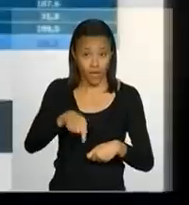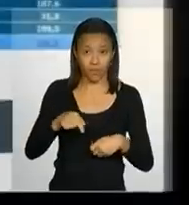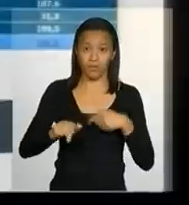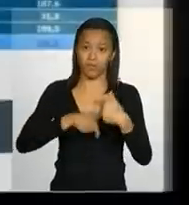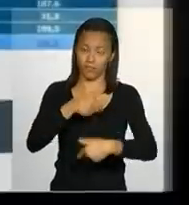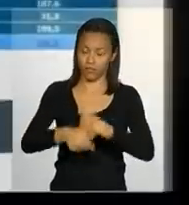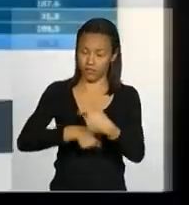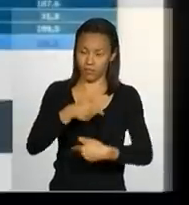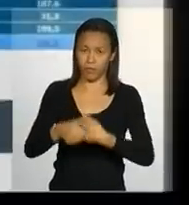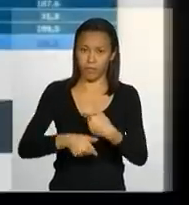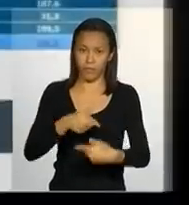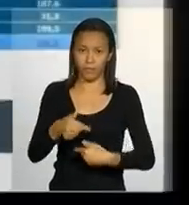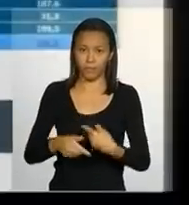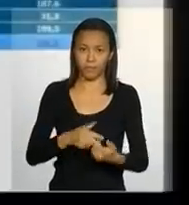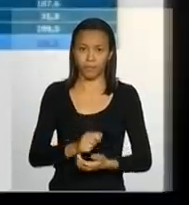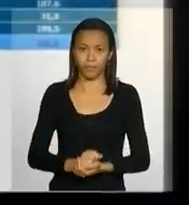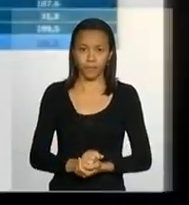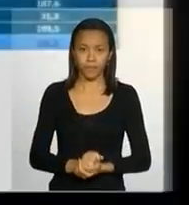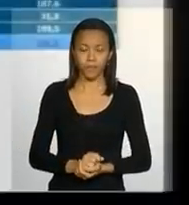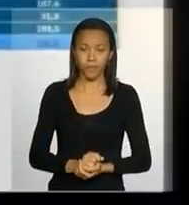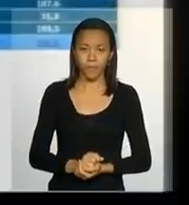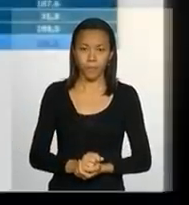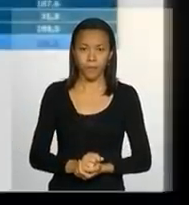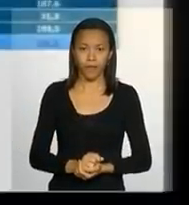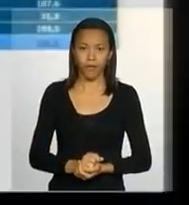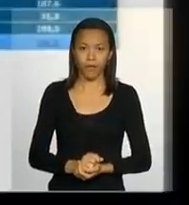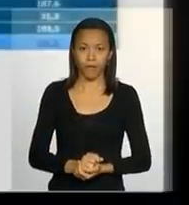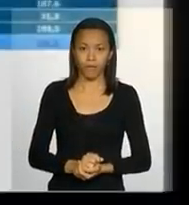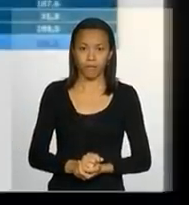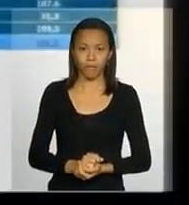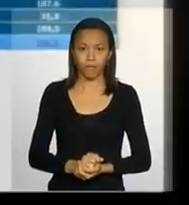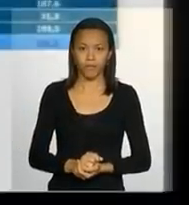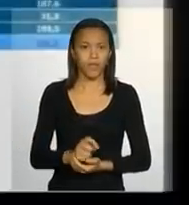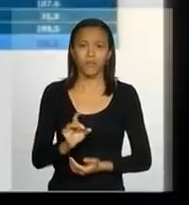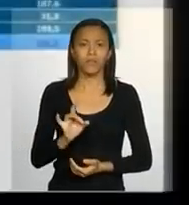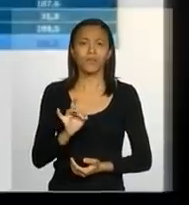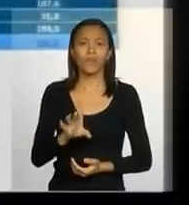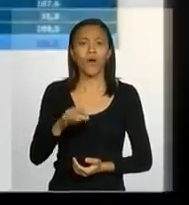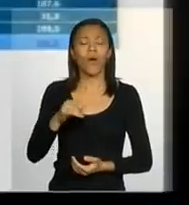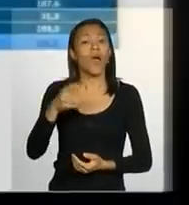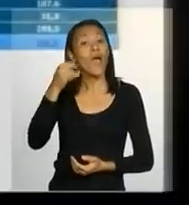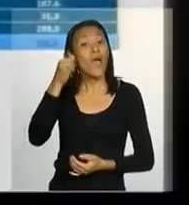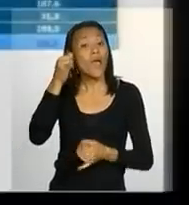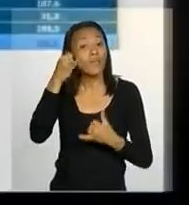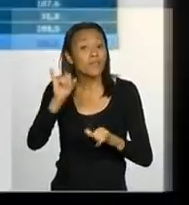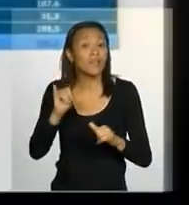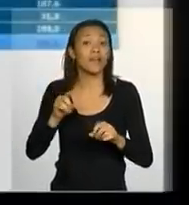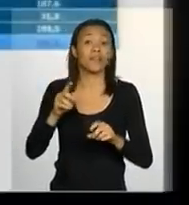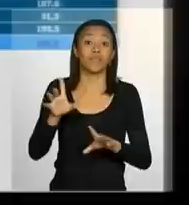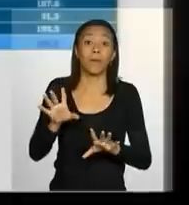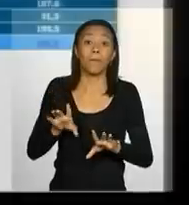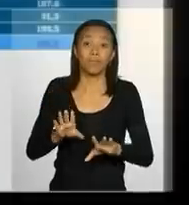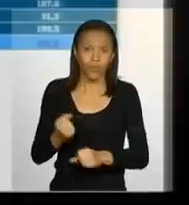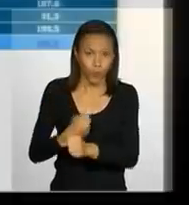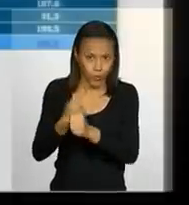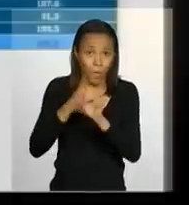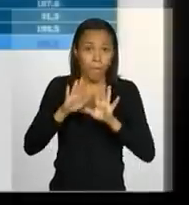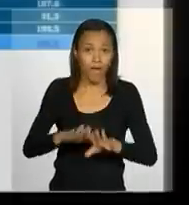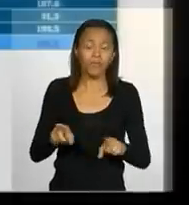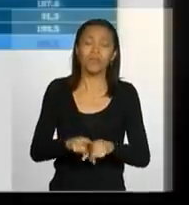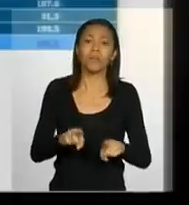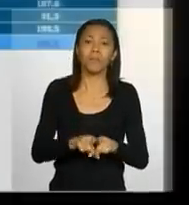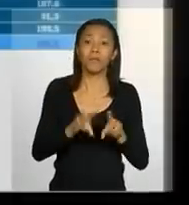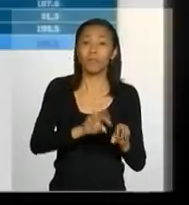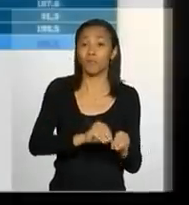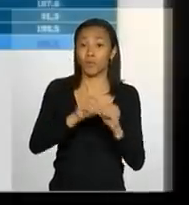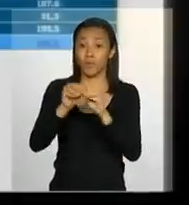sobretudo, eu diria, não só de prevenção na questão das obras, mas de prevenção na questão da